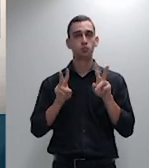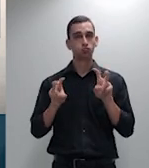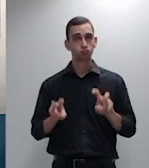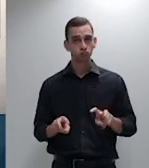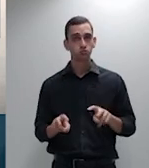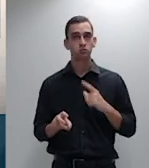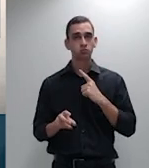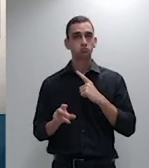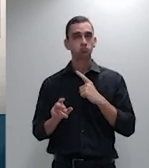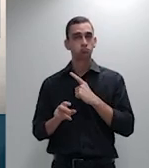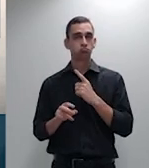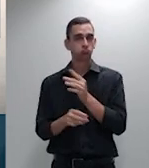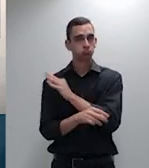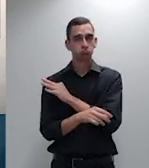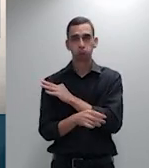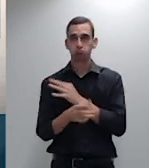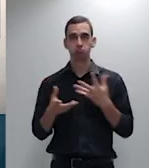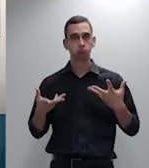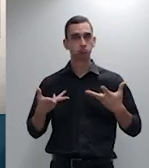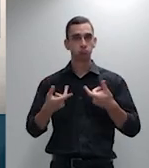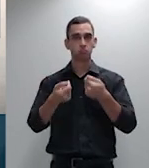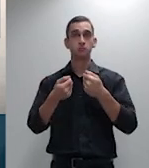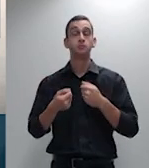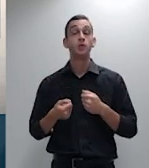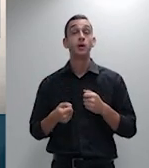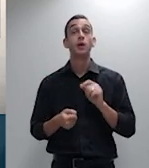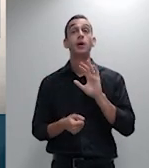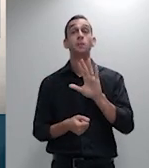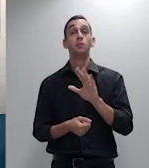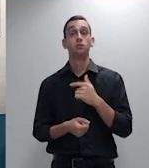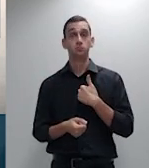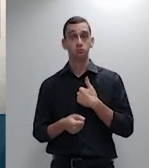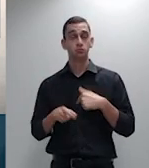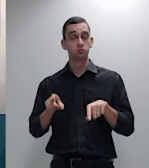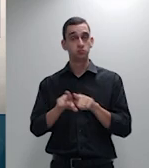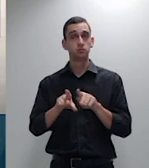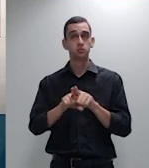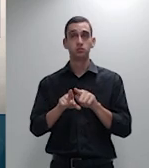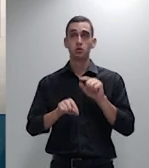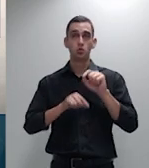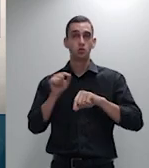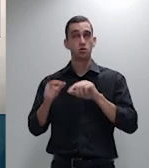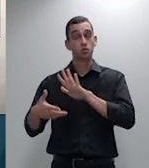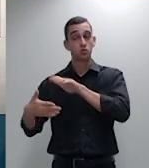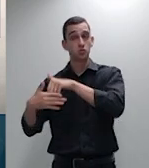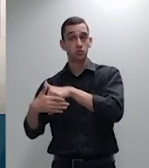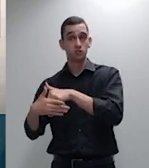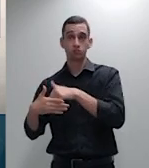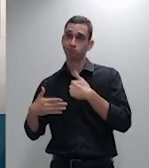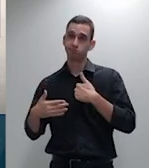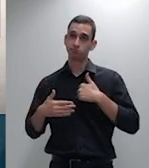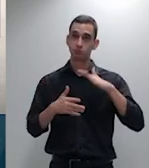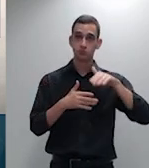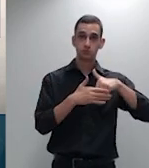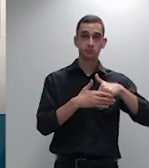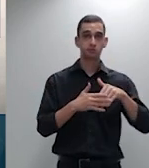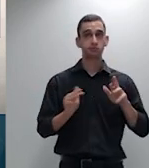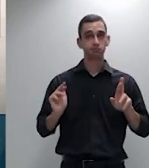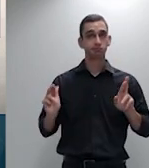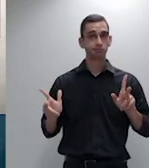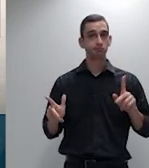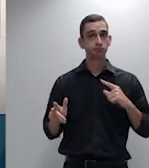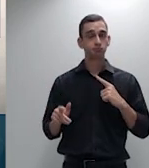eu também ouso discordar das objeções apresentadas agora como eu procurei esclarecer na questão de ordem